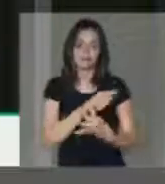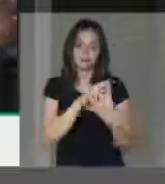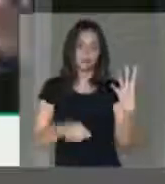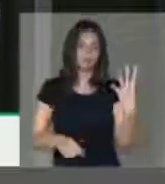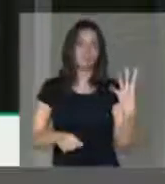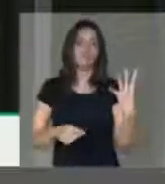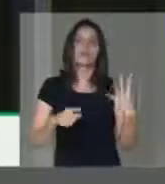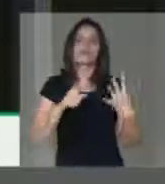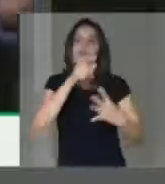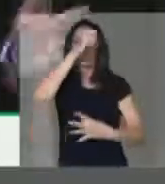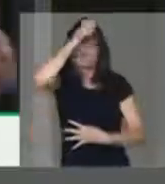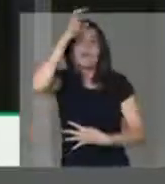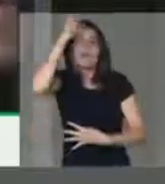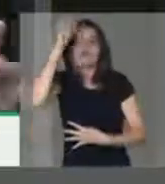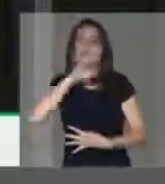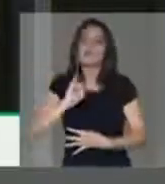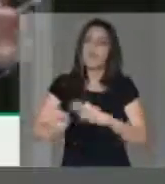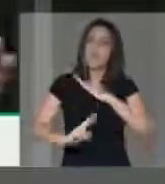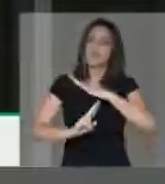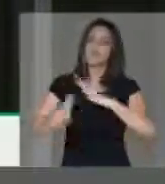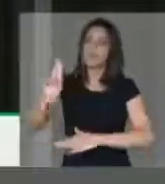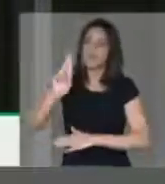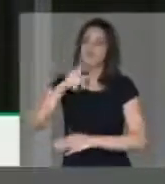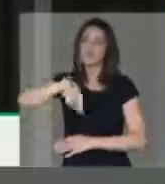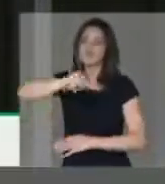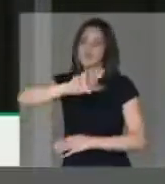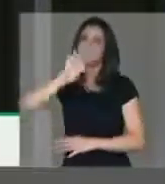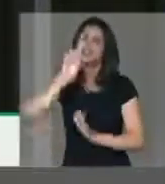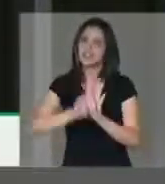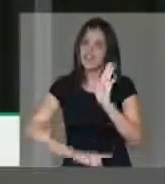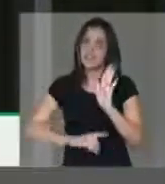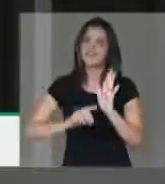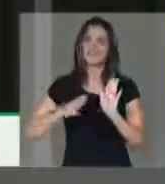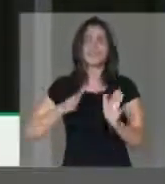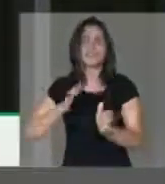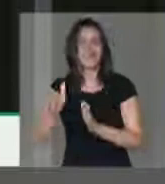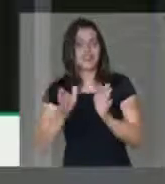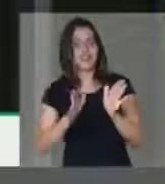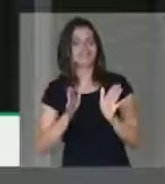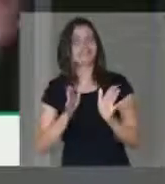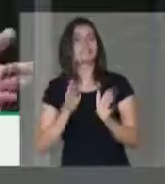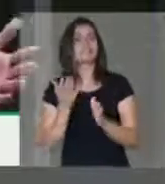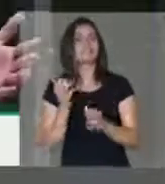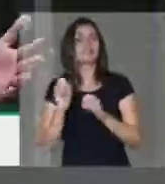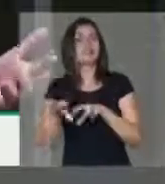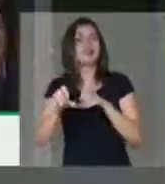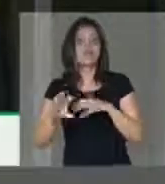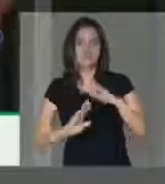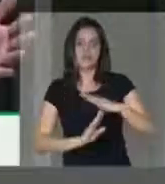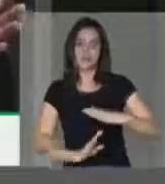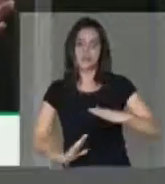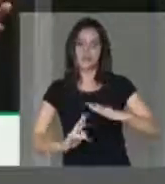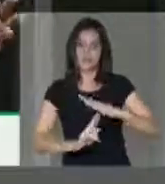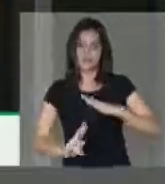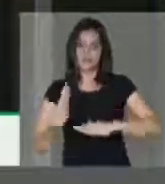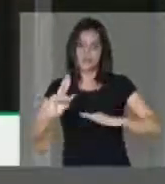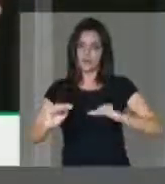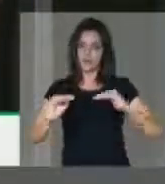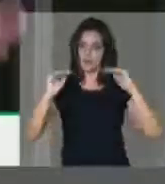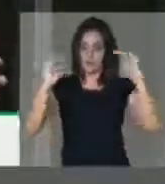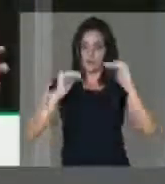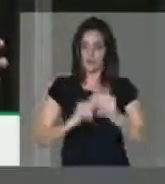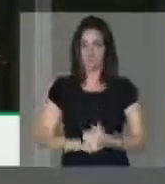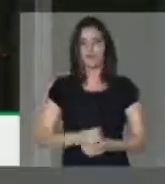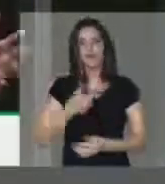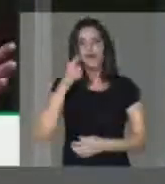o direito, seus filhos jovens vão ter direito a acesso à educação superior. E, finalmente, comemoramos que